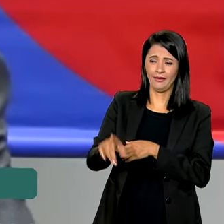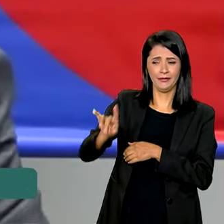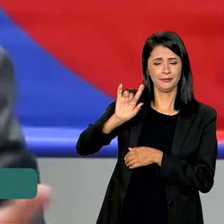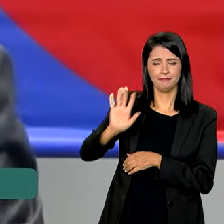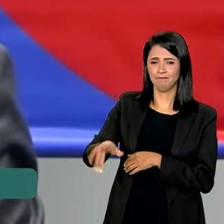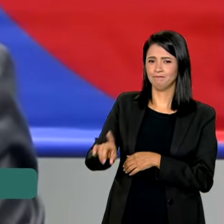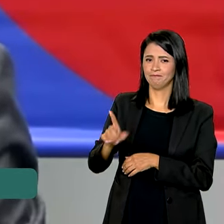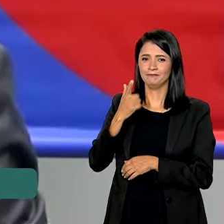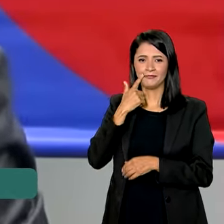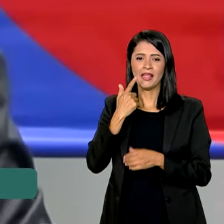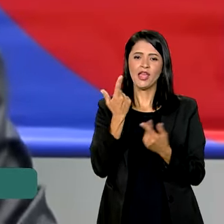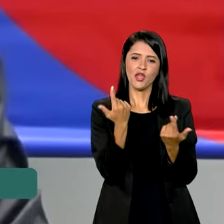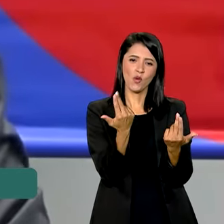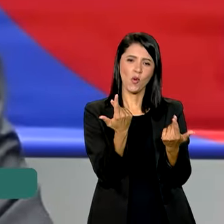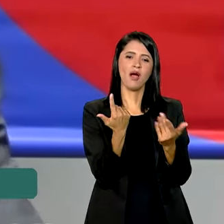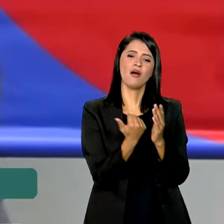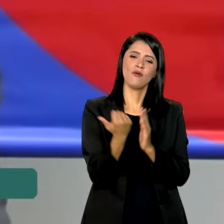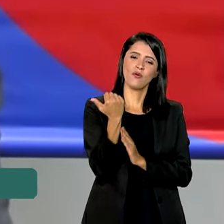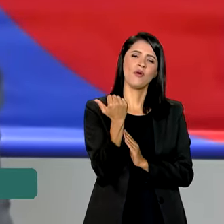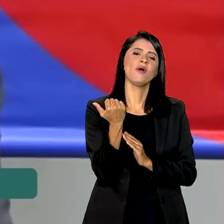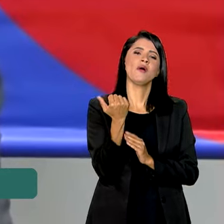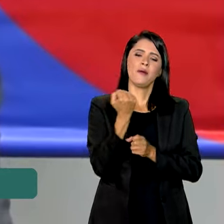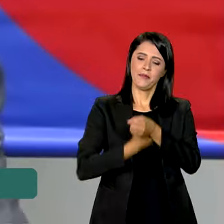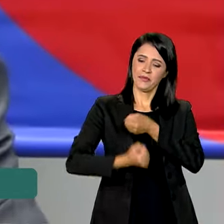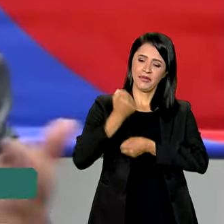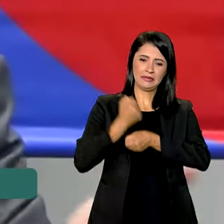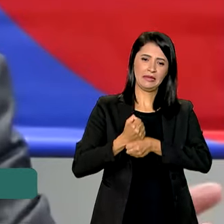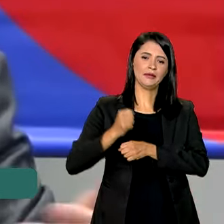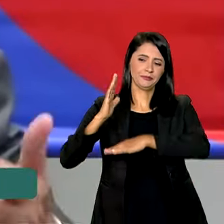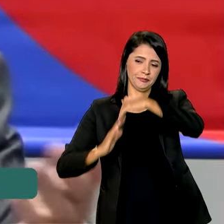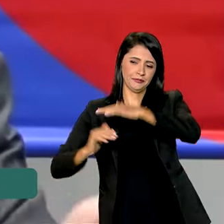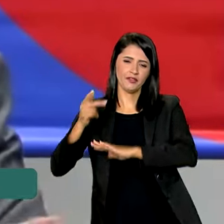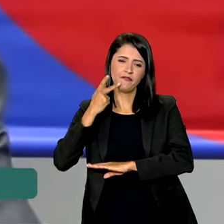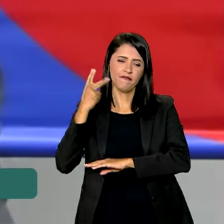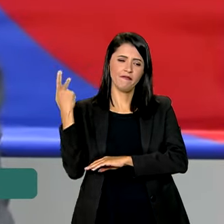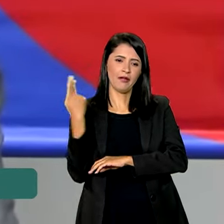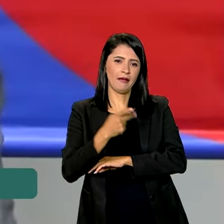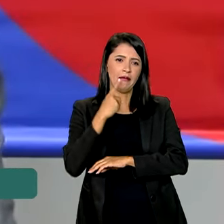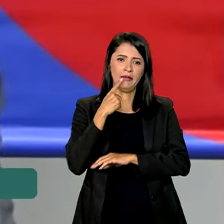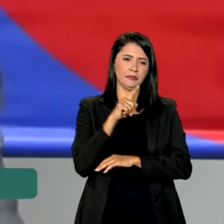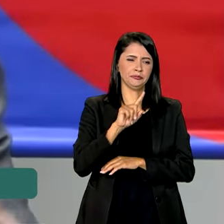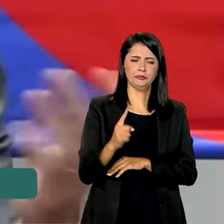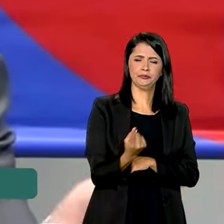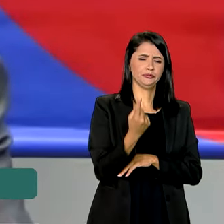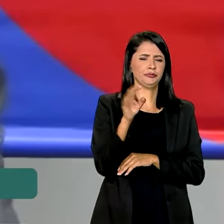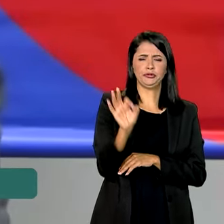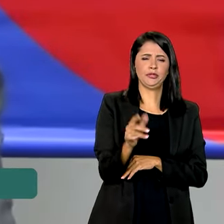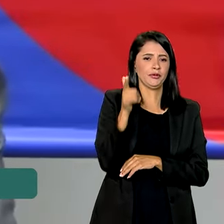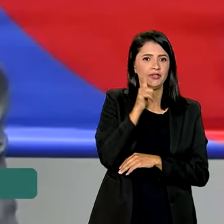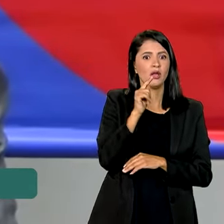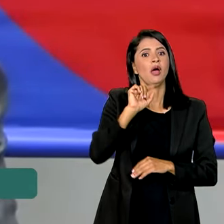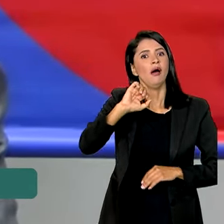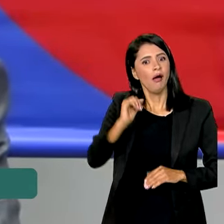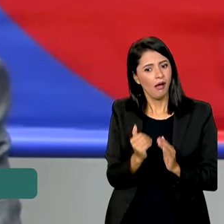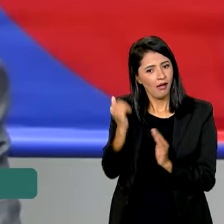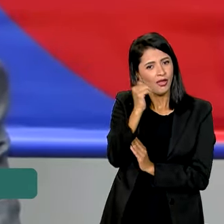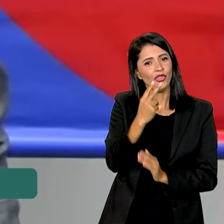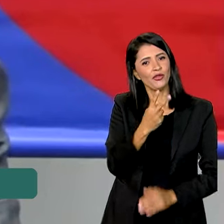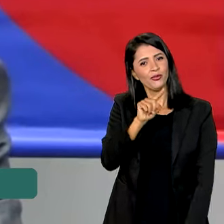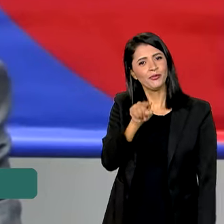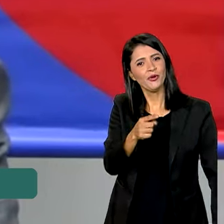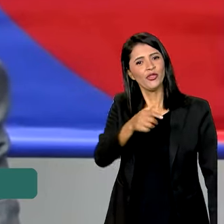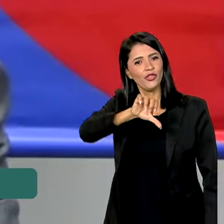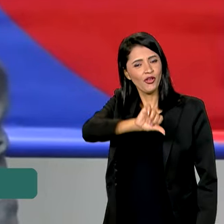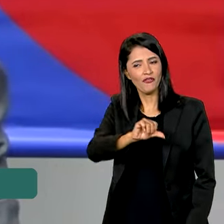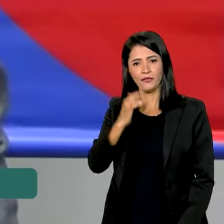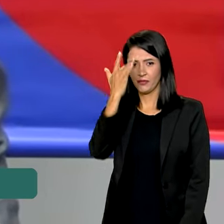É assim como cresceu mais no ano passado, quando os especialistas projetaram que não chegava a 1%, cresceu 2,9% e o